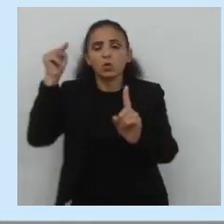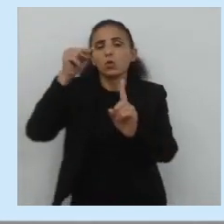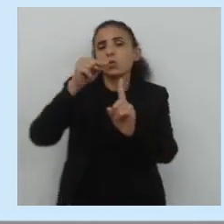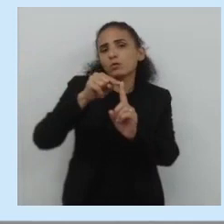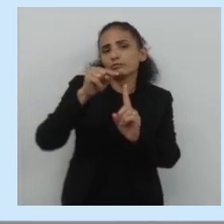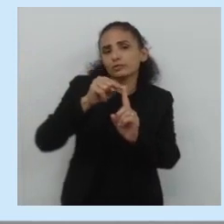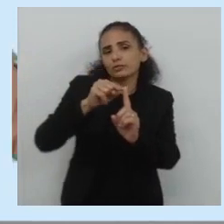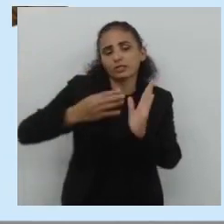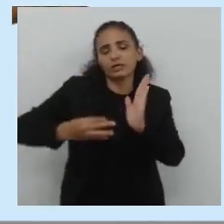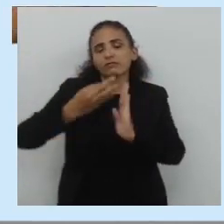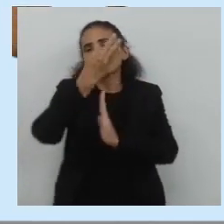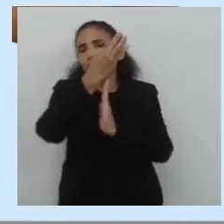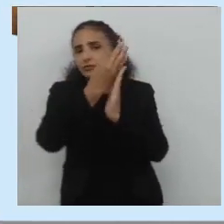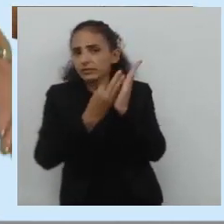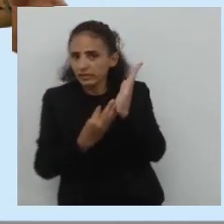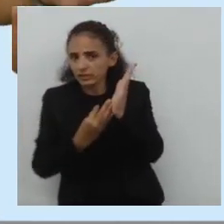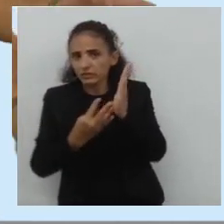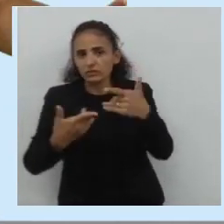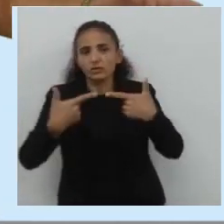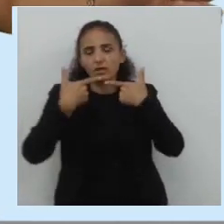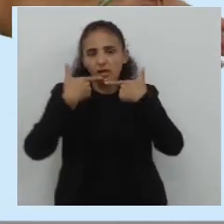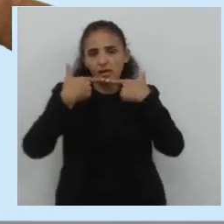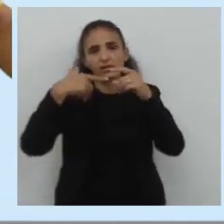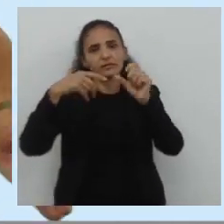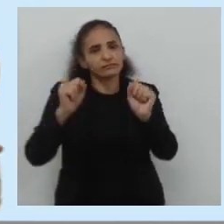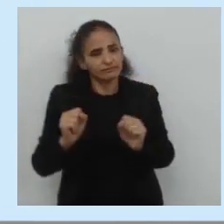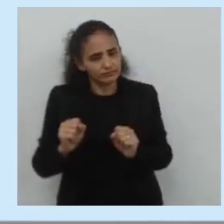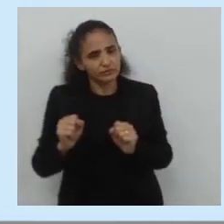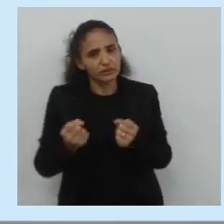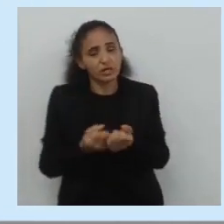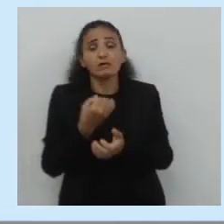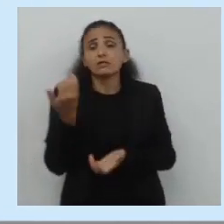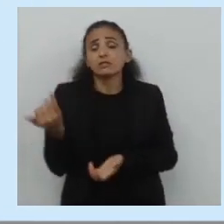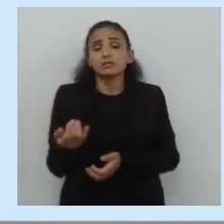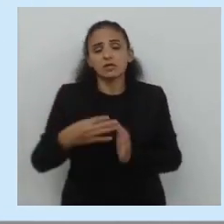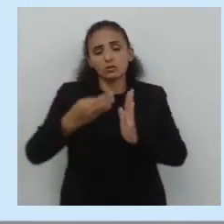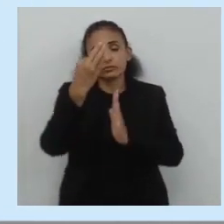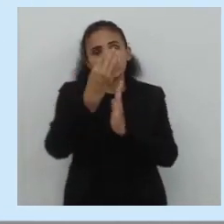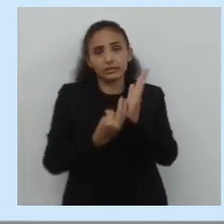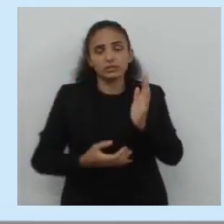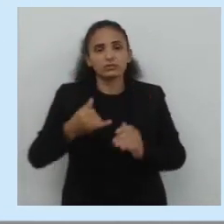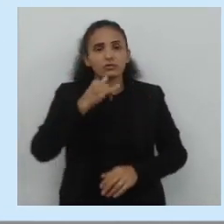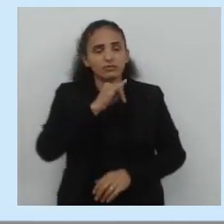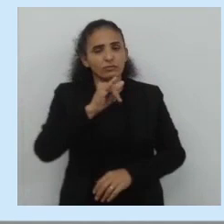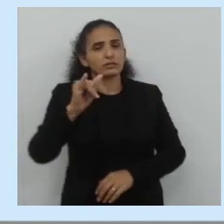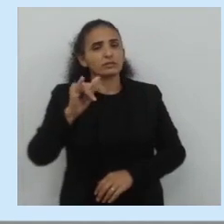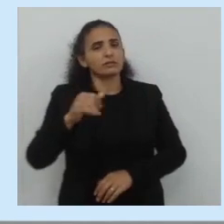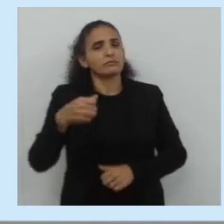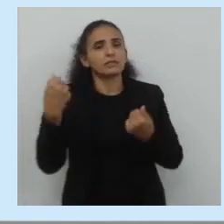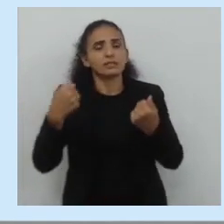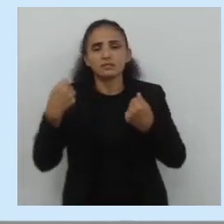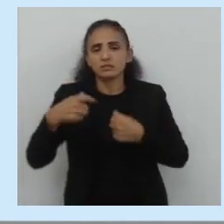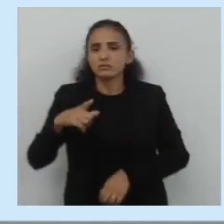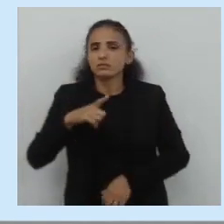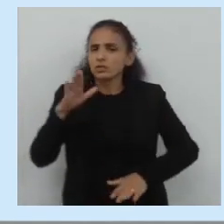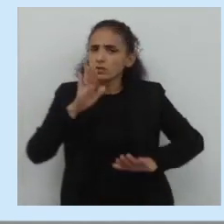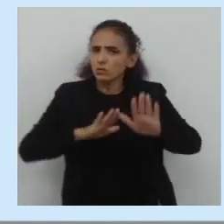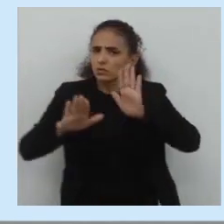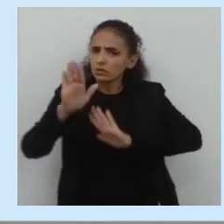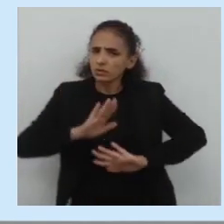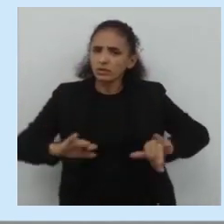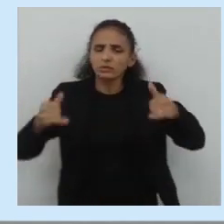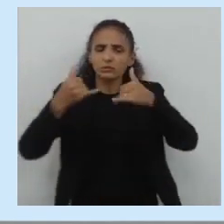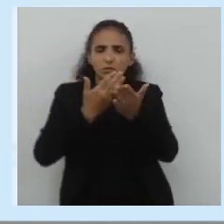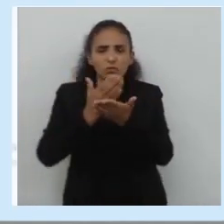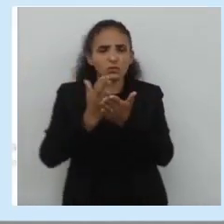gênero textual, se eu trato, se eu trato em um texto informativo, devo ter cuidado com certas afirmações.